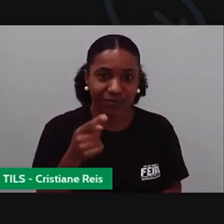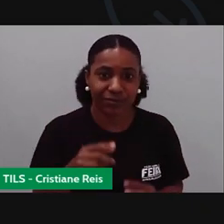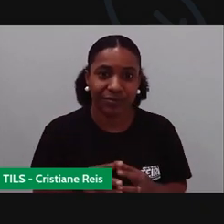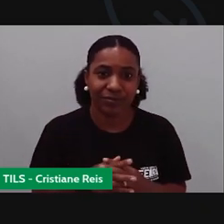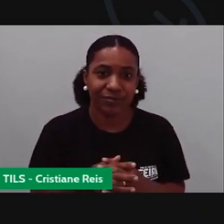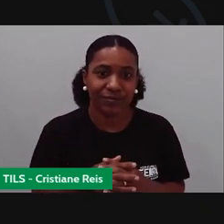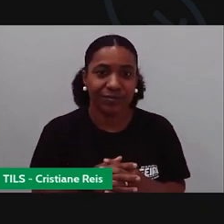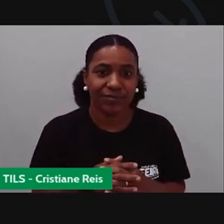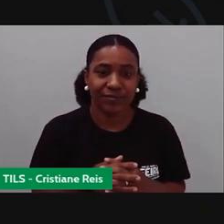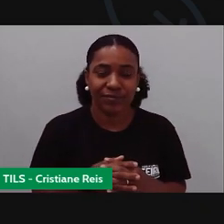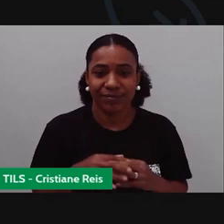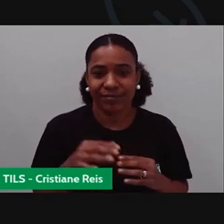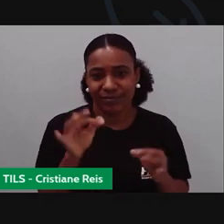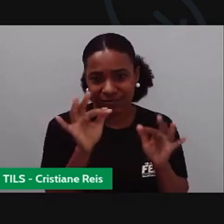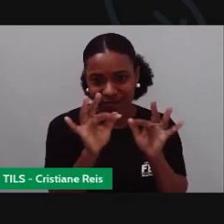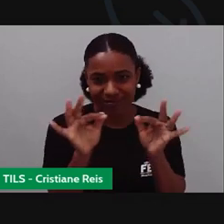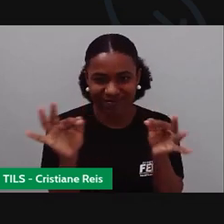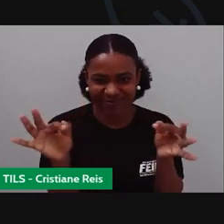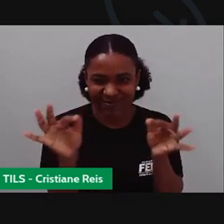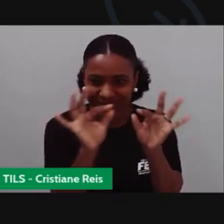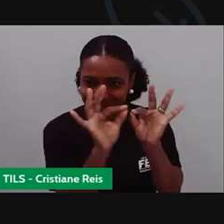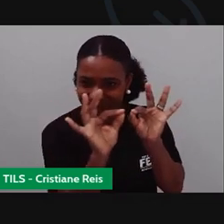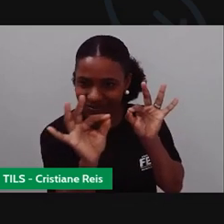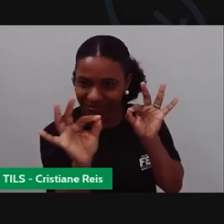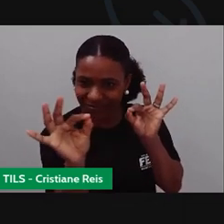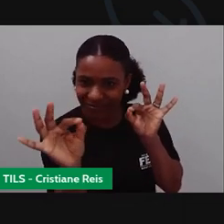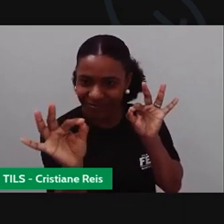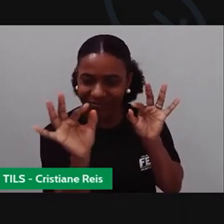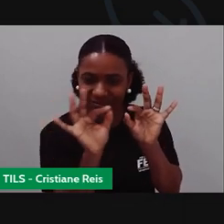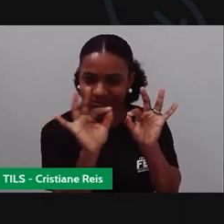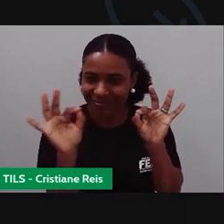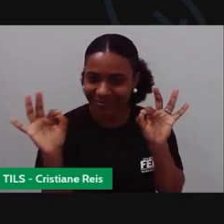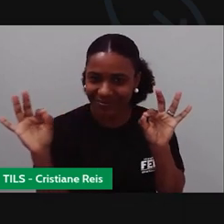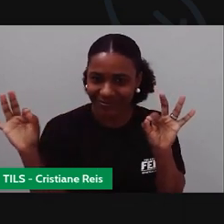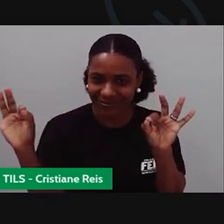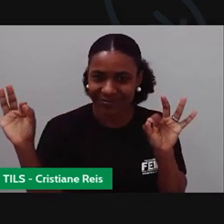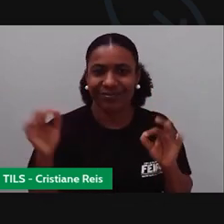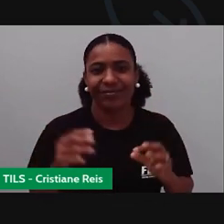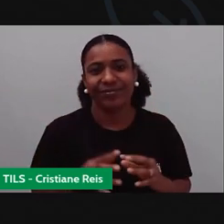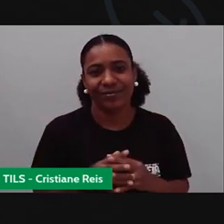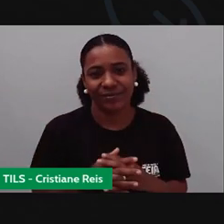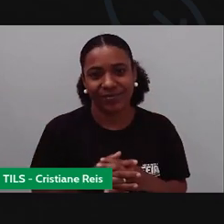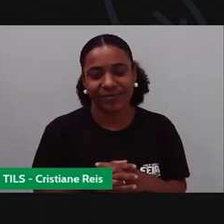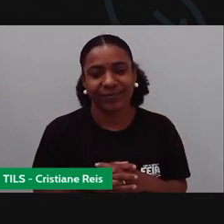Fazer as linhas, ó. Pra ficar bem ressaído. Tá vendo? Tá